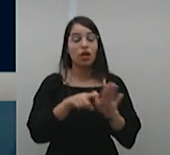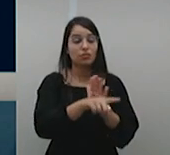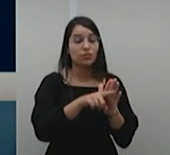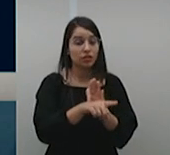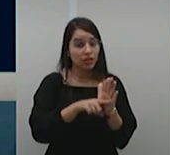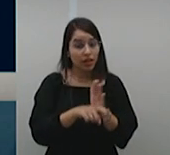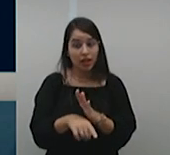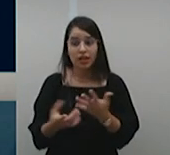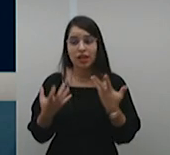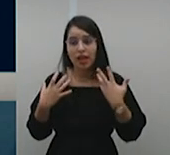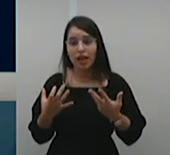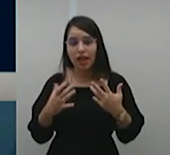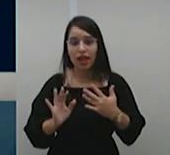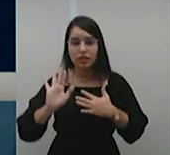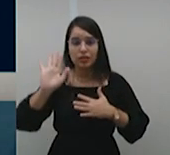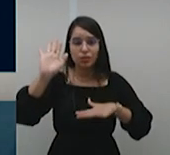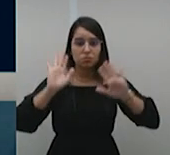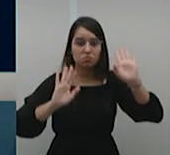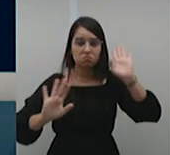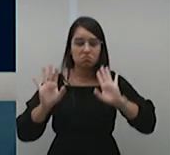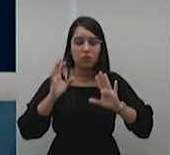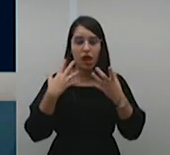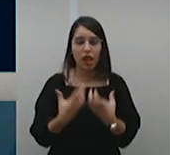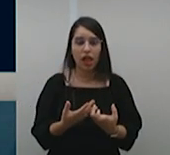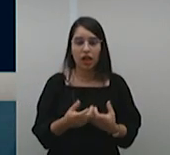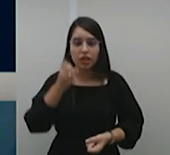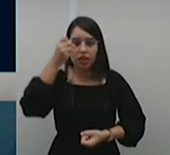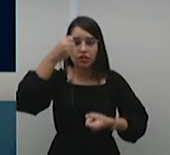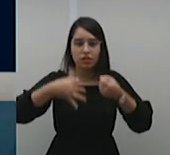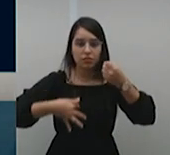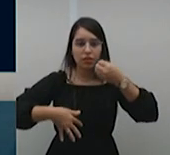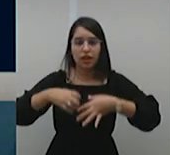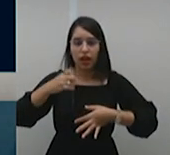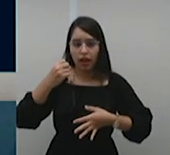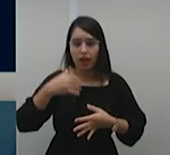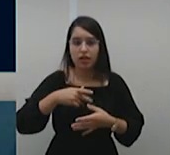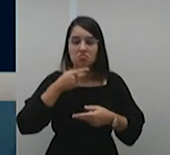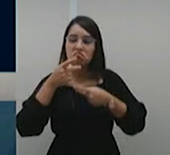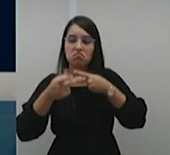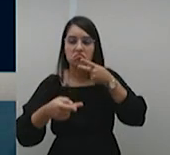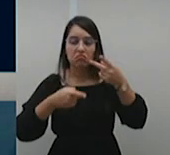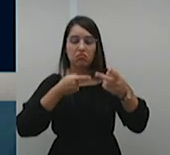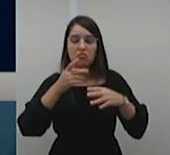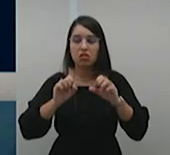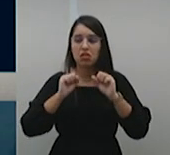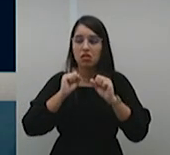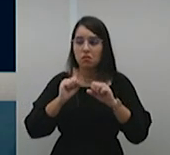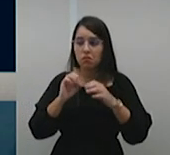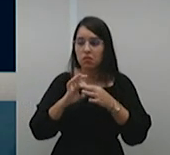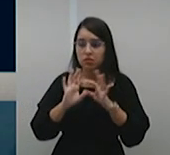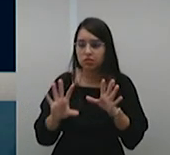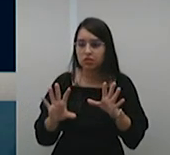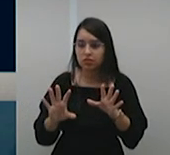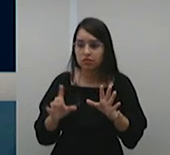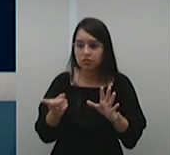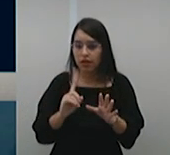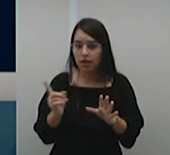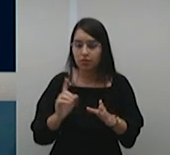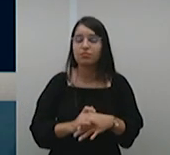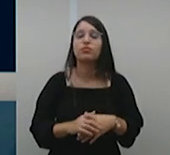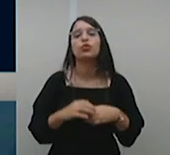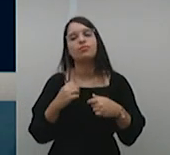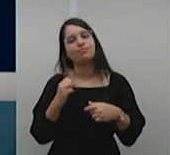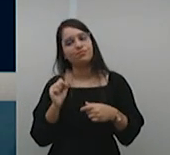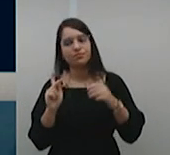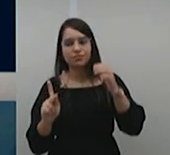alguma observação, gostaria de fazer alguma observação? Não? Então,